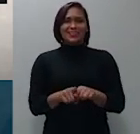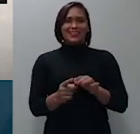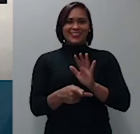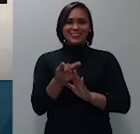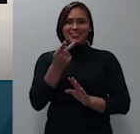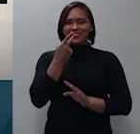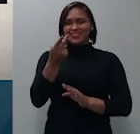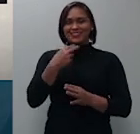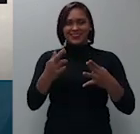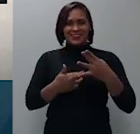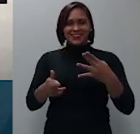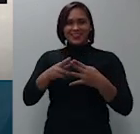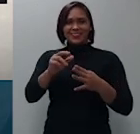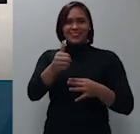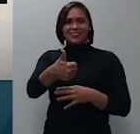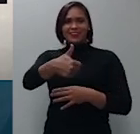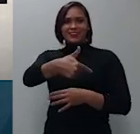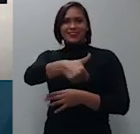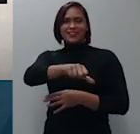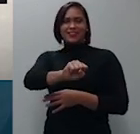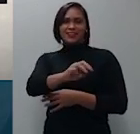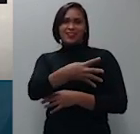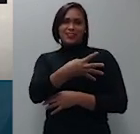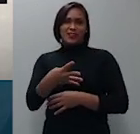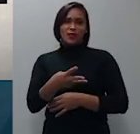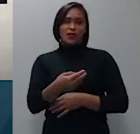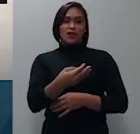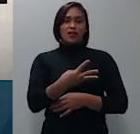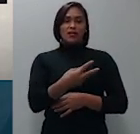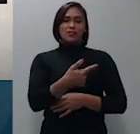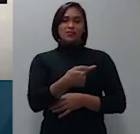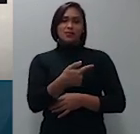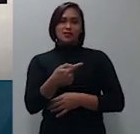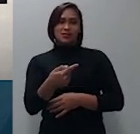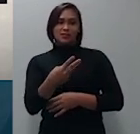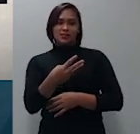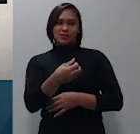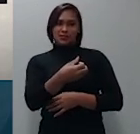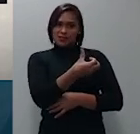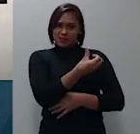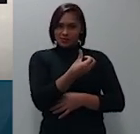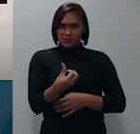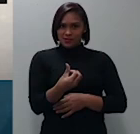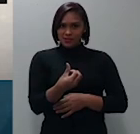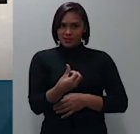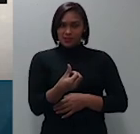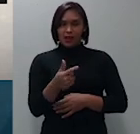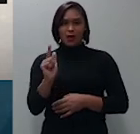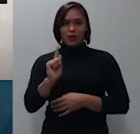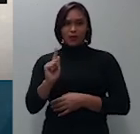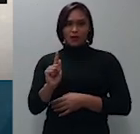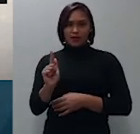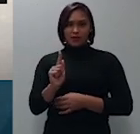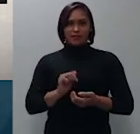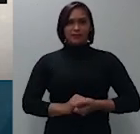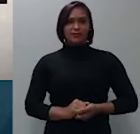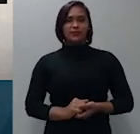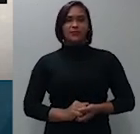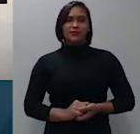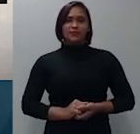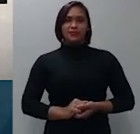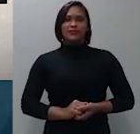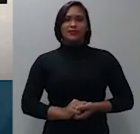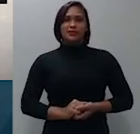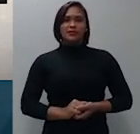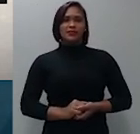-284-736 de Goiás de relatoria do